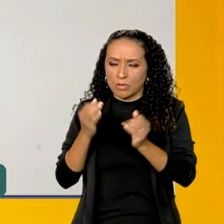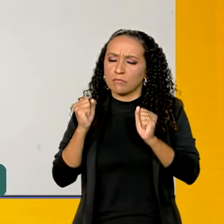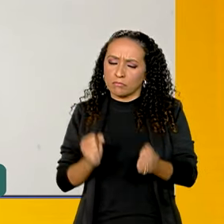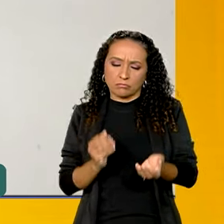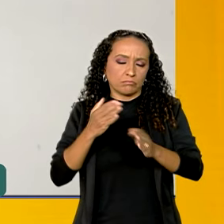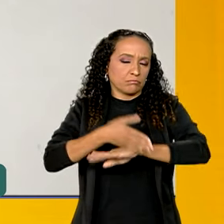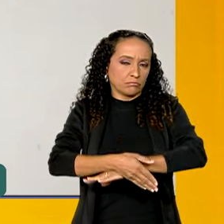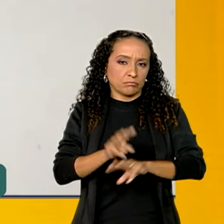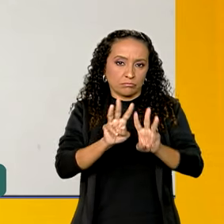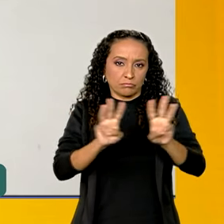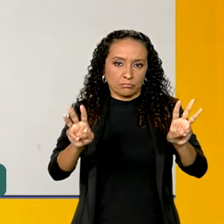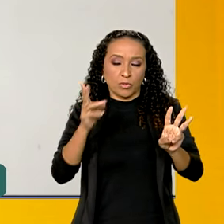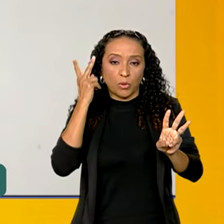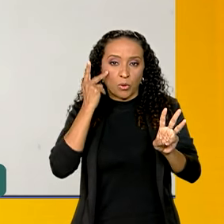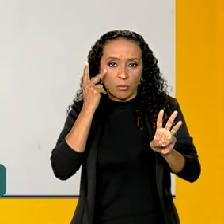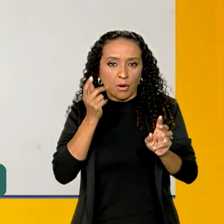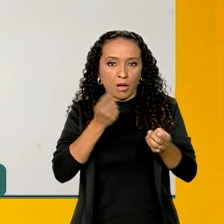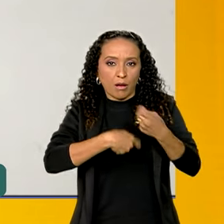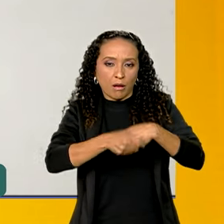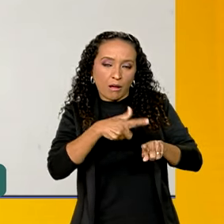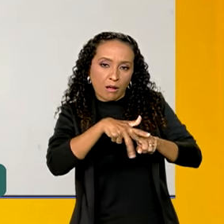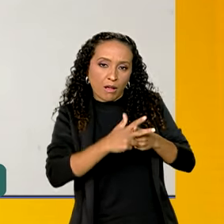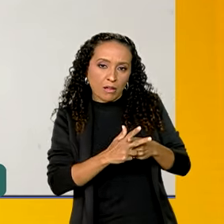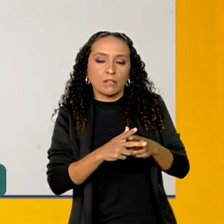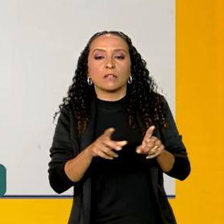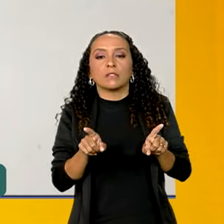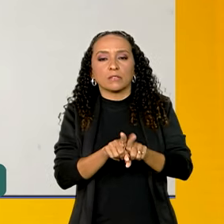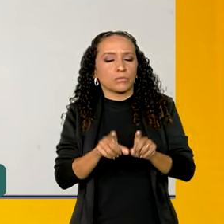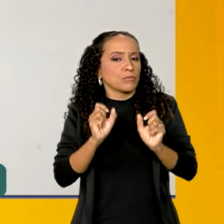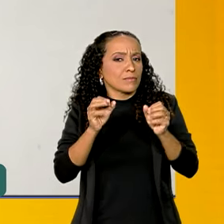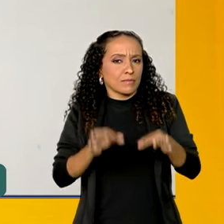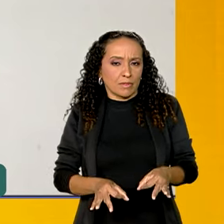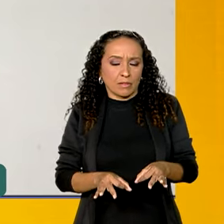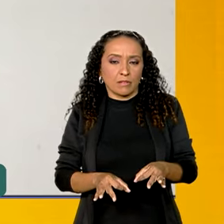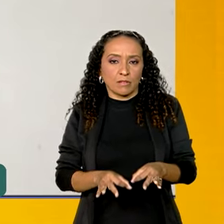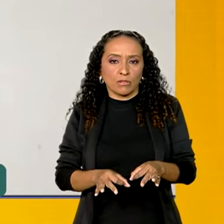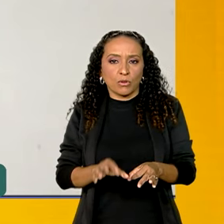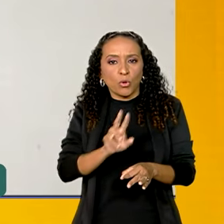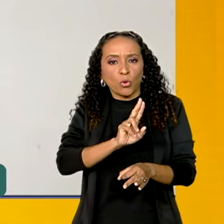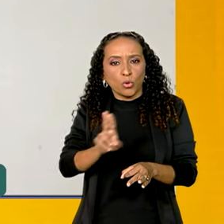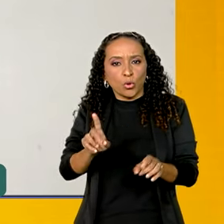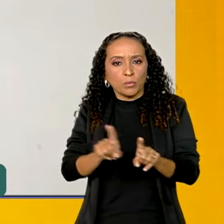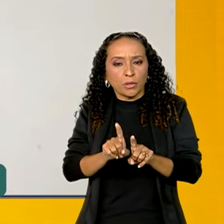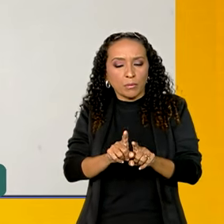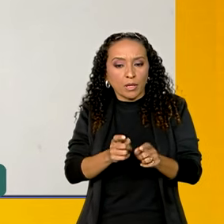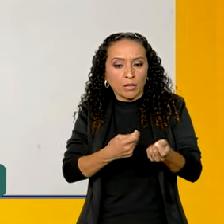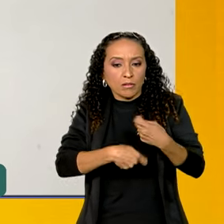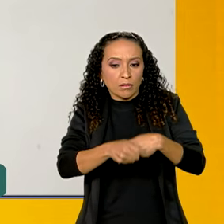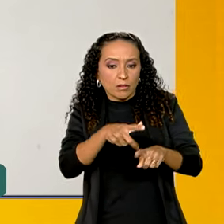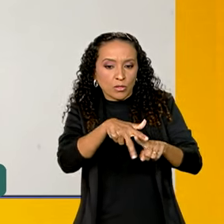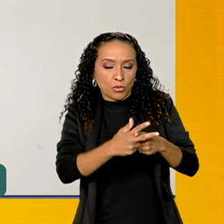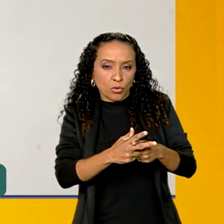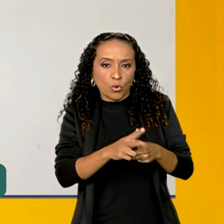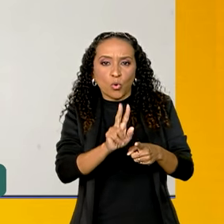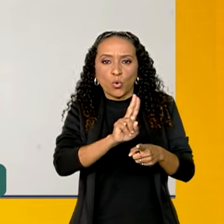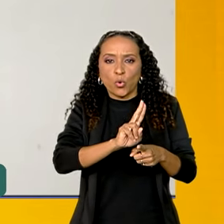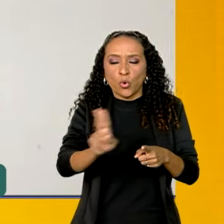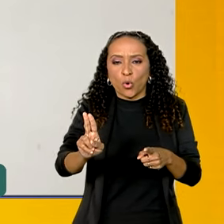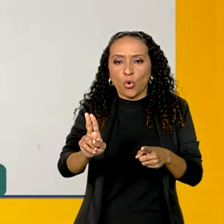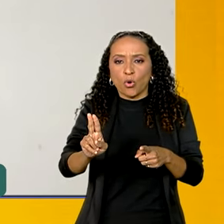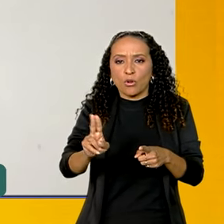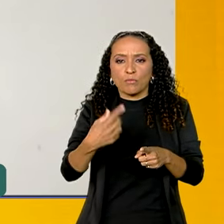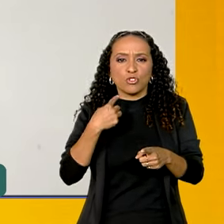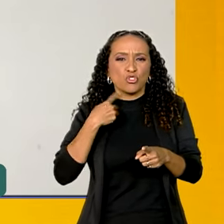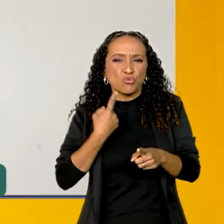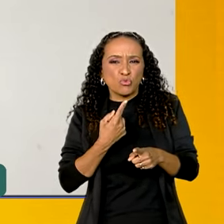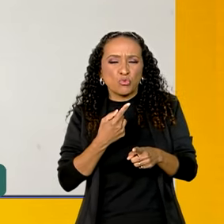na plataforma e renegociar a sua dívida, que está tudo certo. E o seu nome também, quando você renegociar, o seu nome não vai ficar